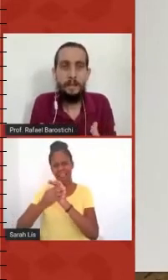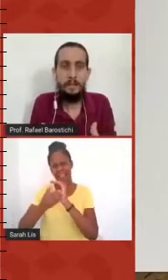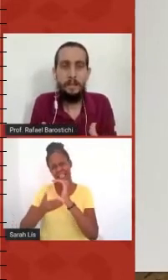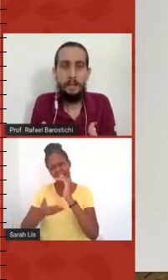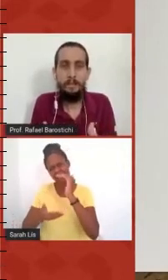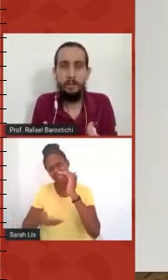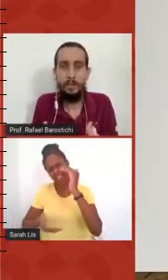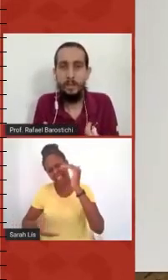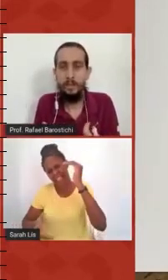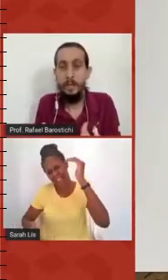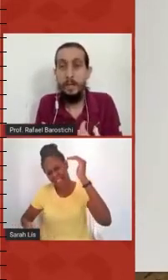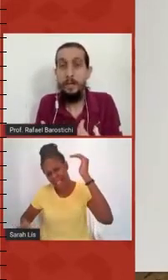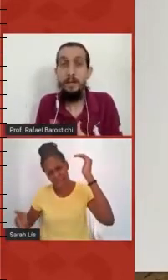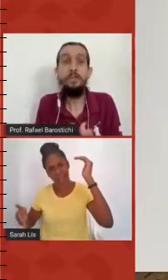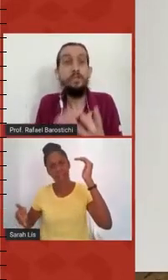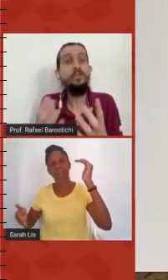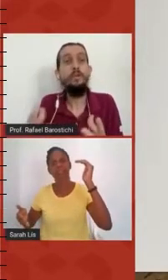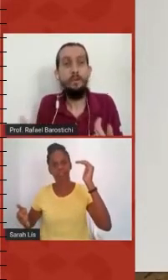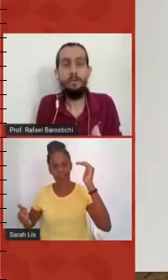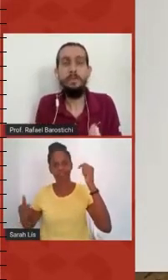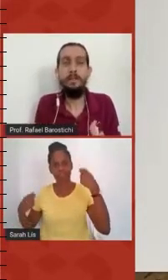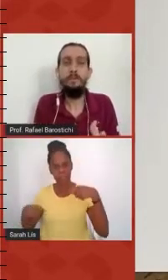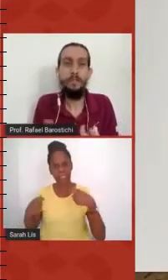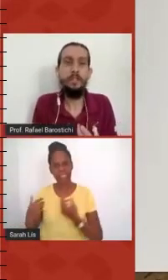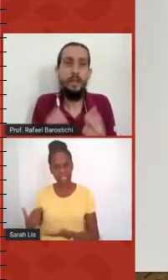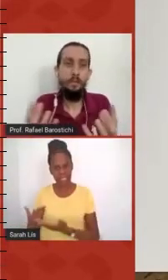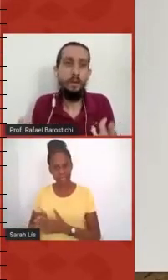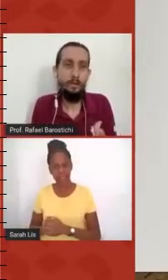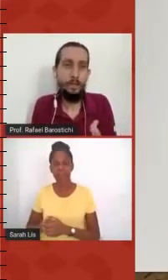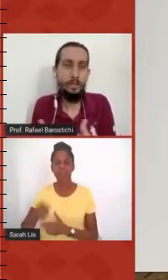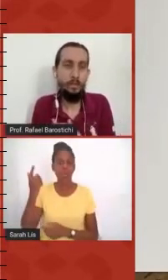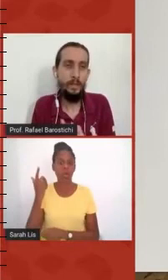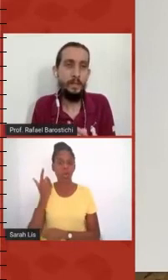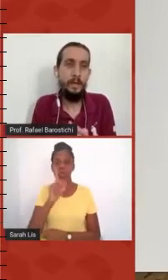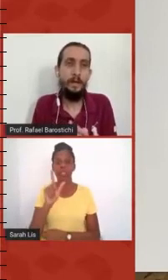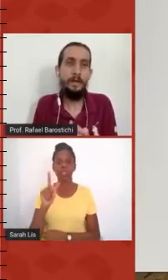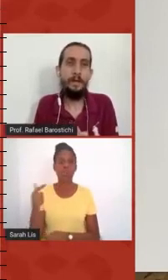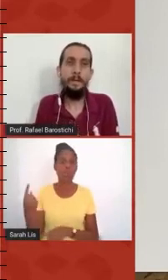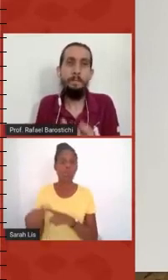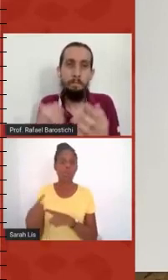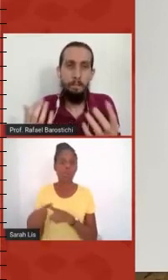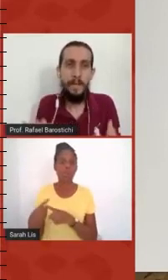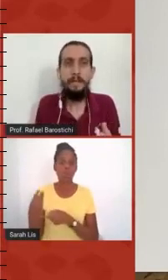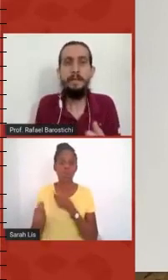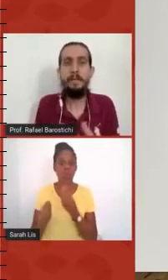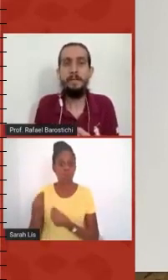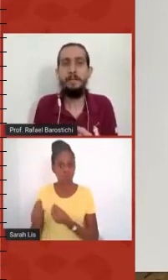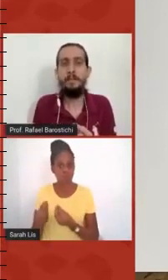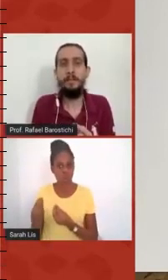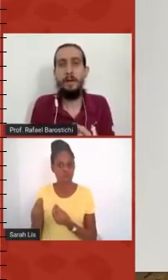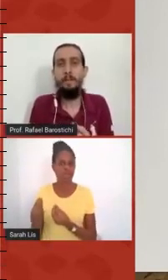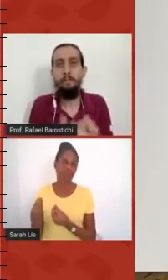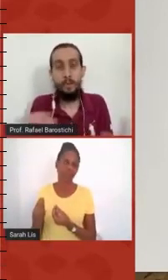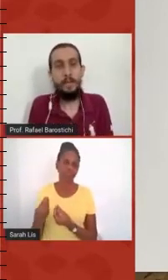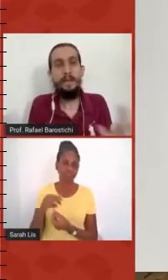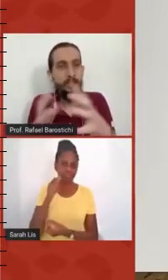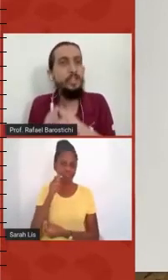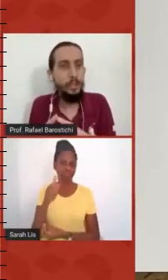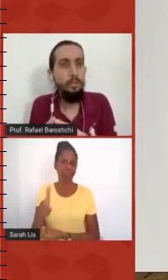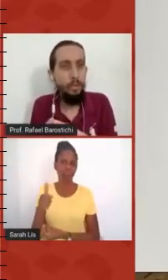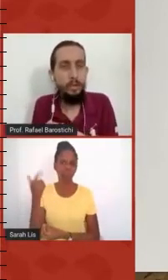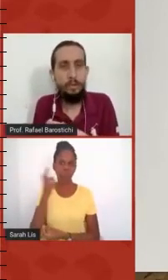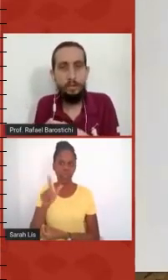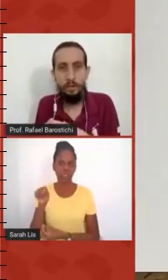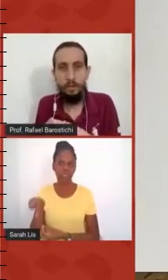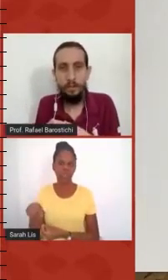comprometeria esse processo, e isso só foi possível a gente ter um banco de questões bem interessante, porque